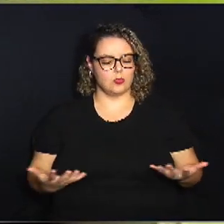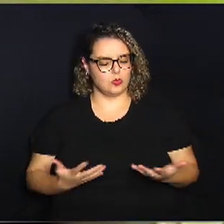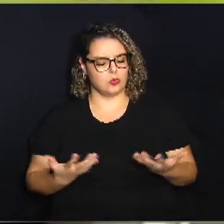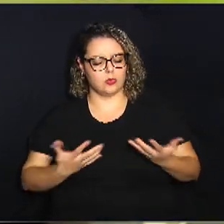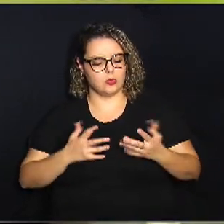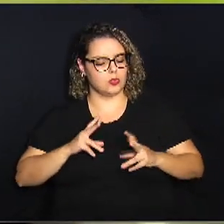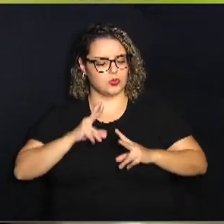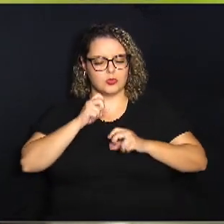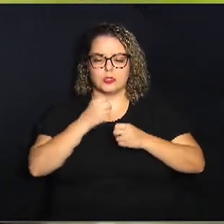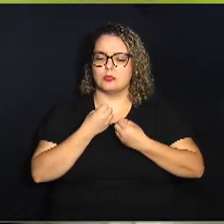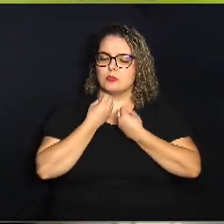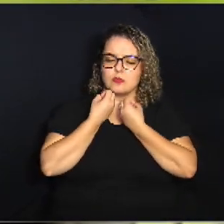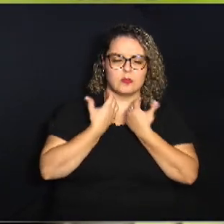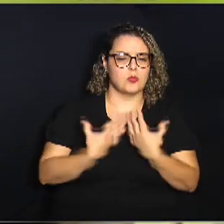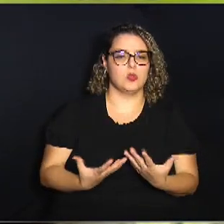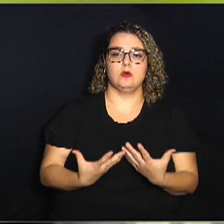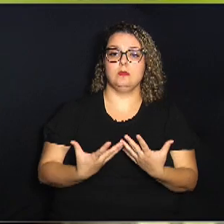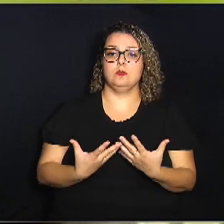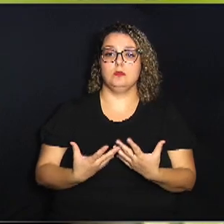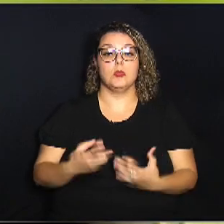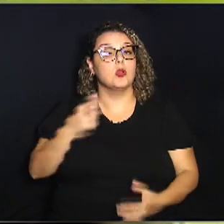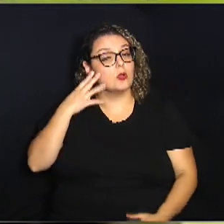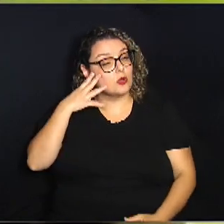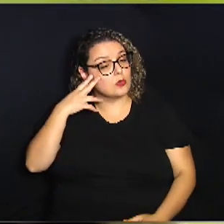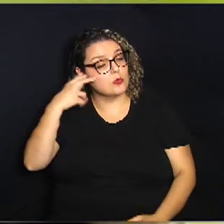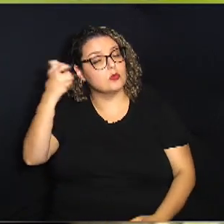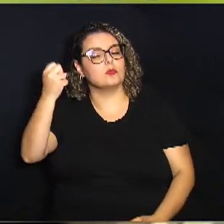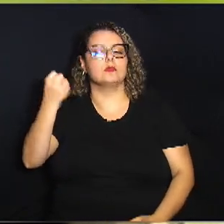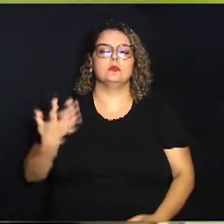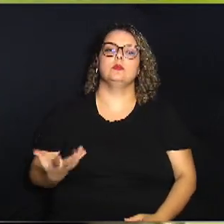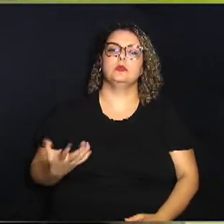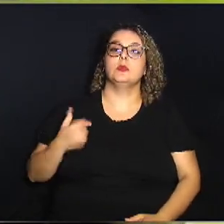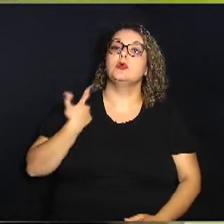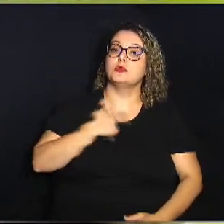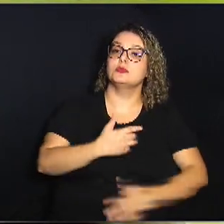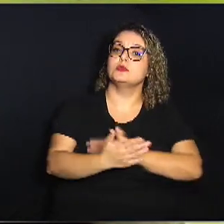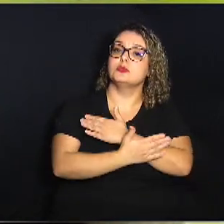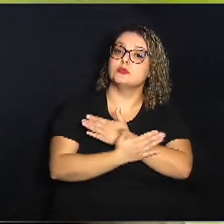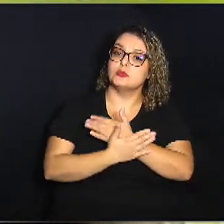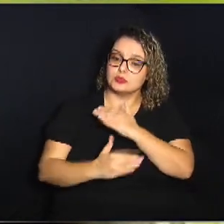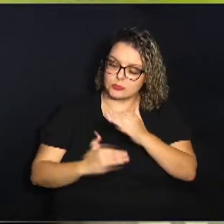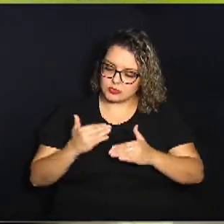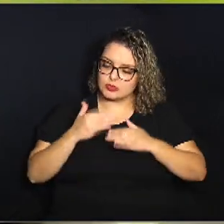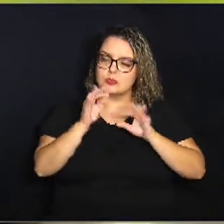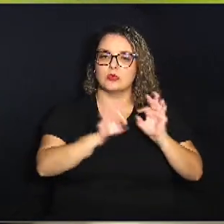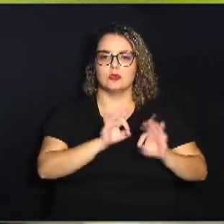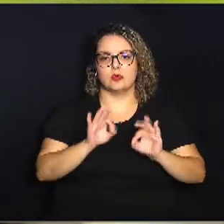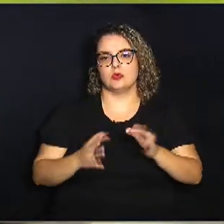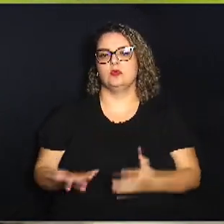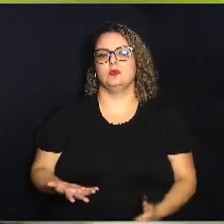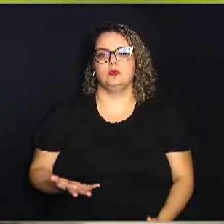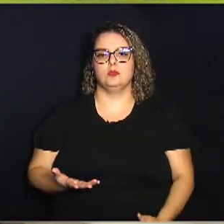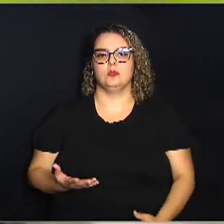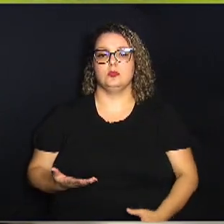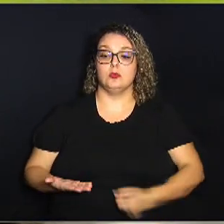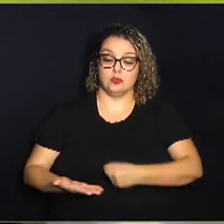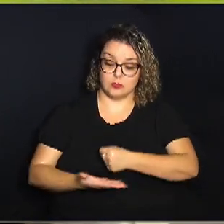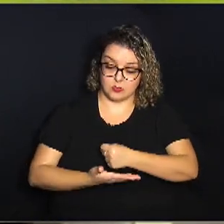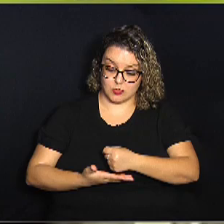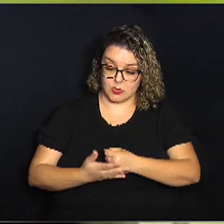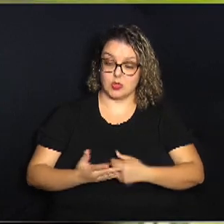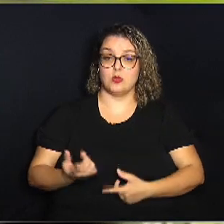bondade que com sua sabedoria nos ajudou a construir e organizar um alicerce